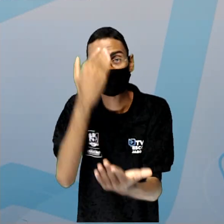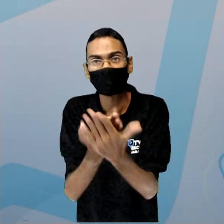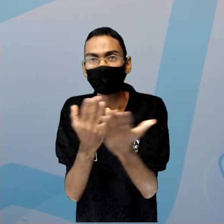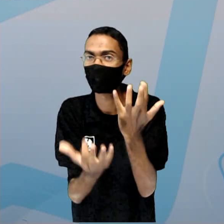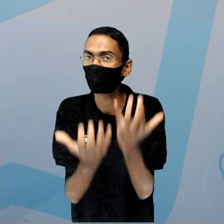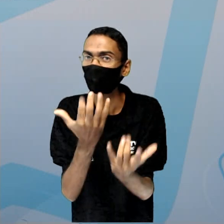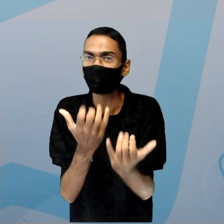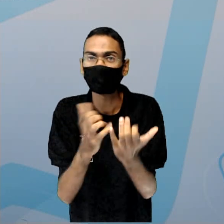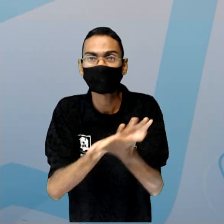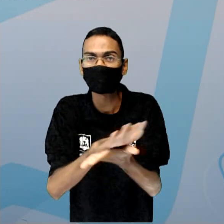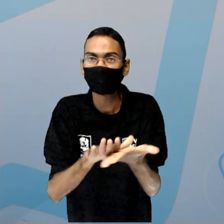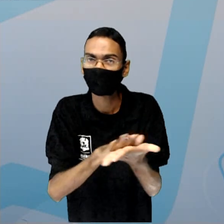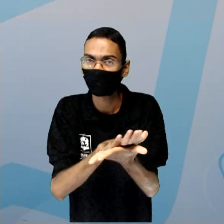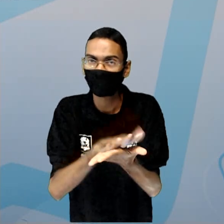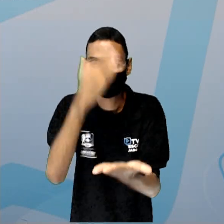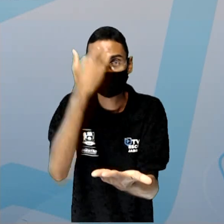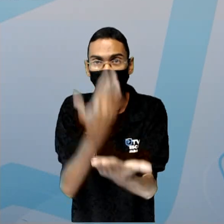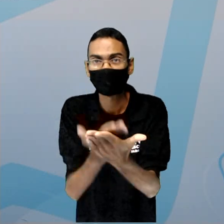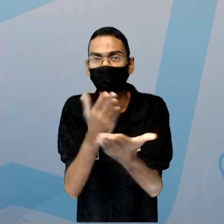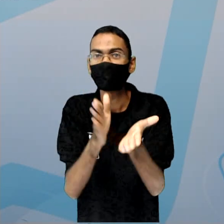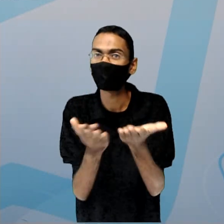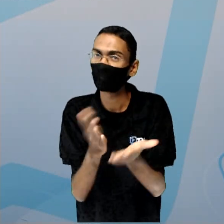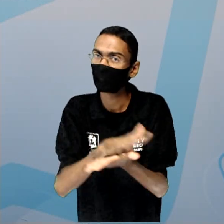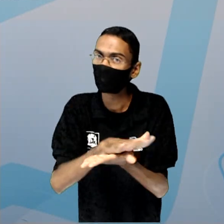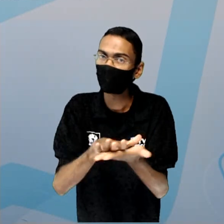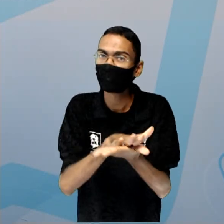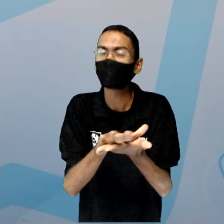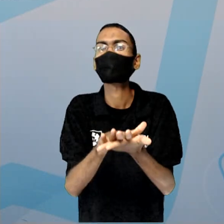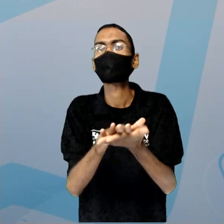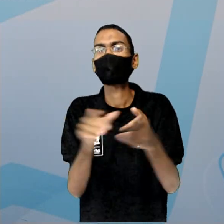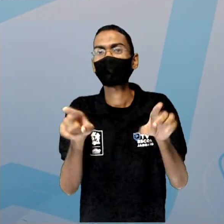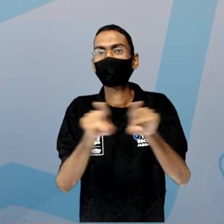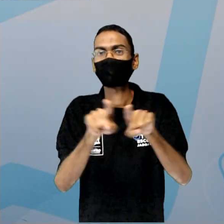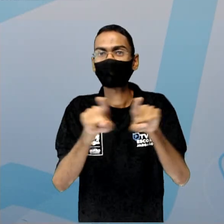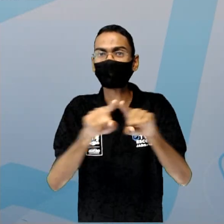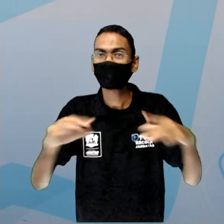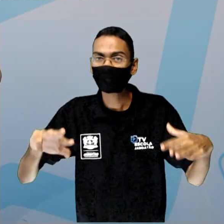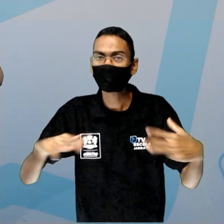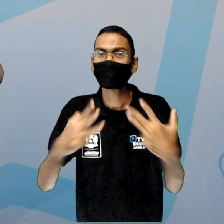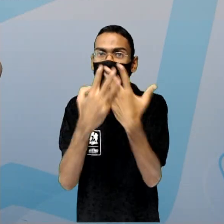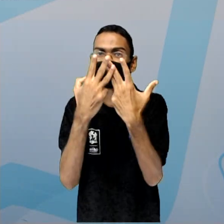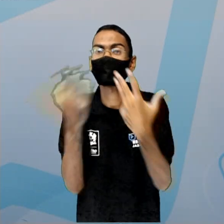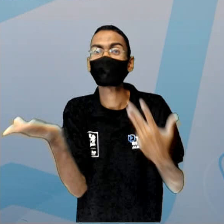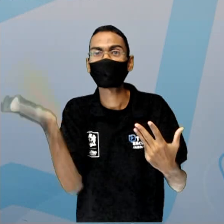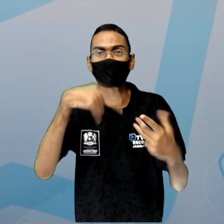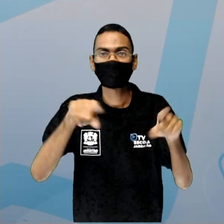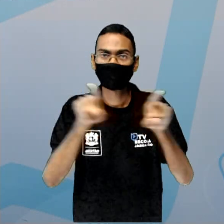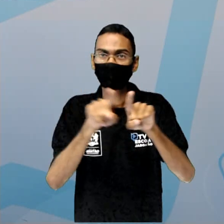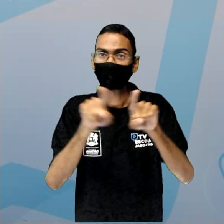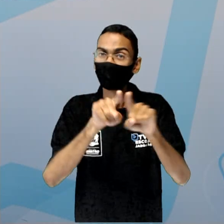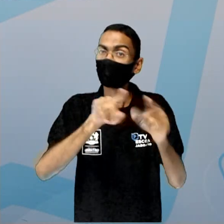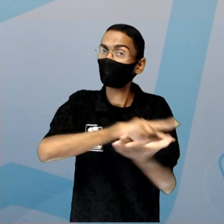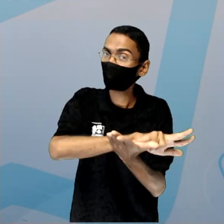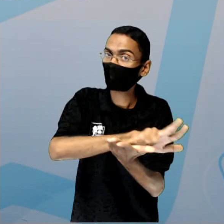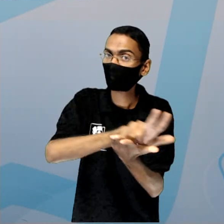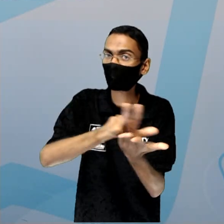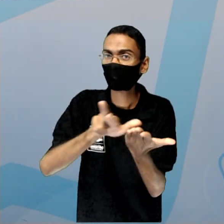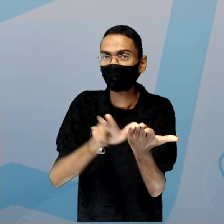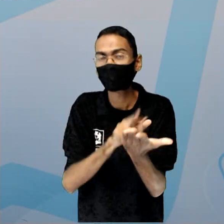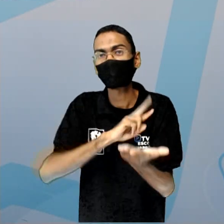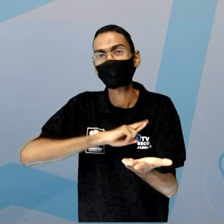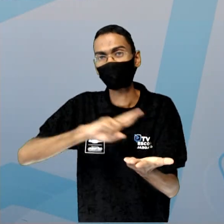judeus, tá certo? Então, a gente precisa compreender que há essa diversidade,